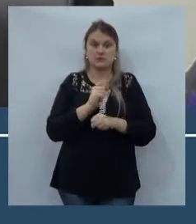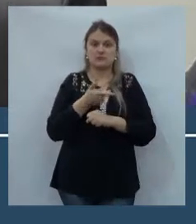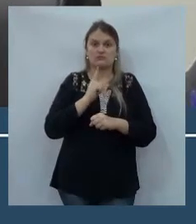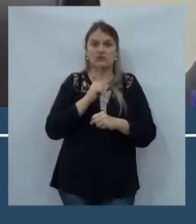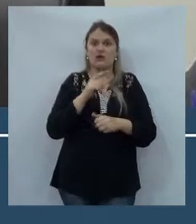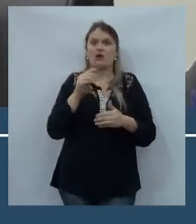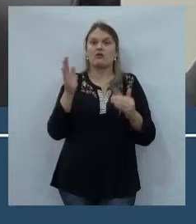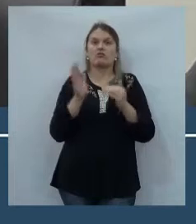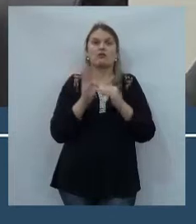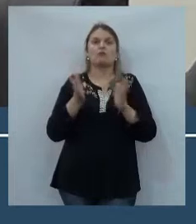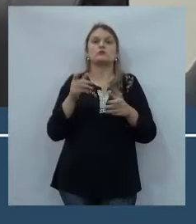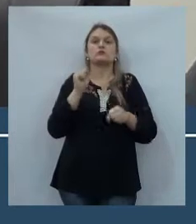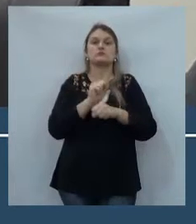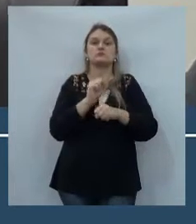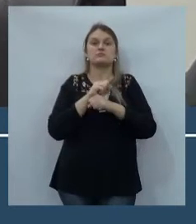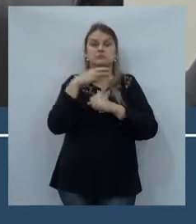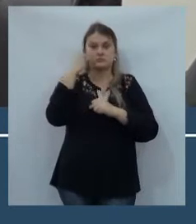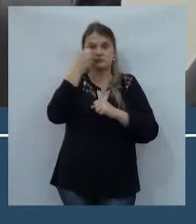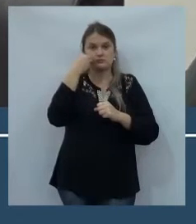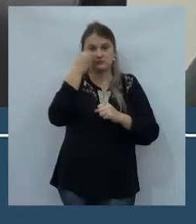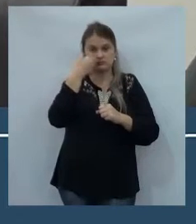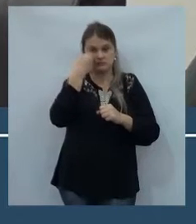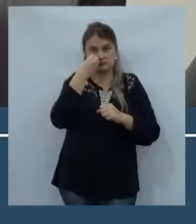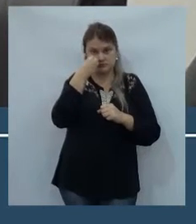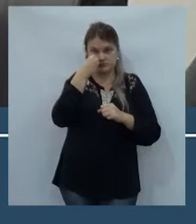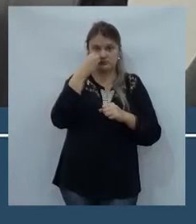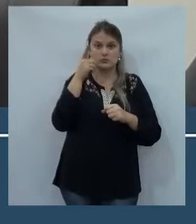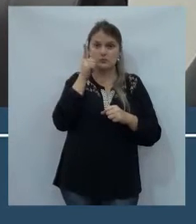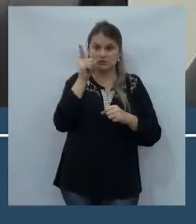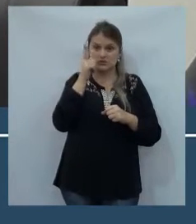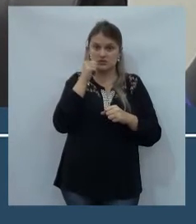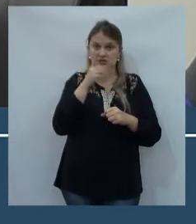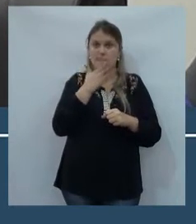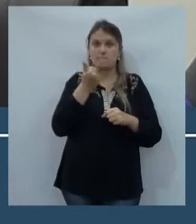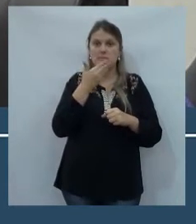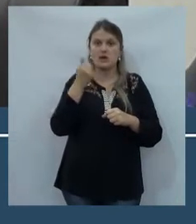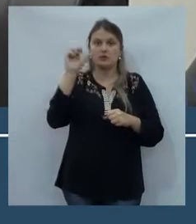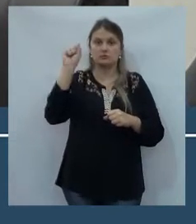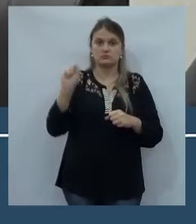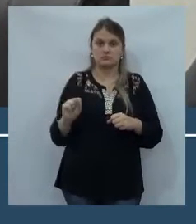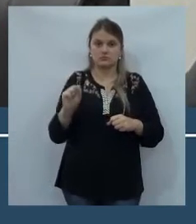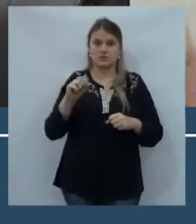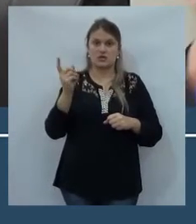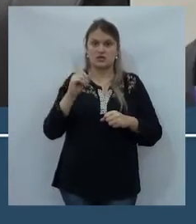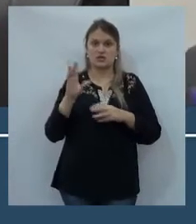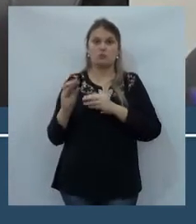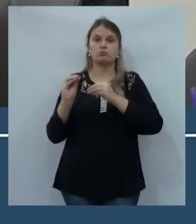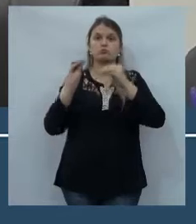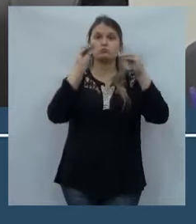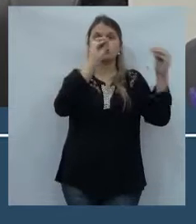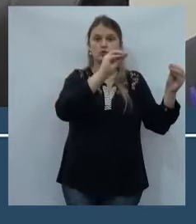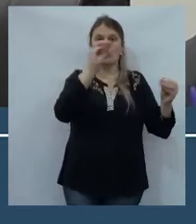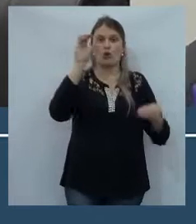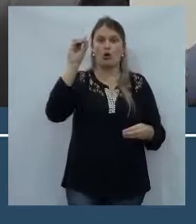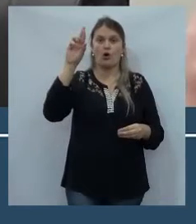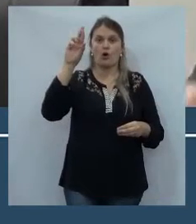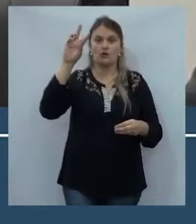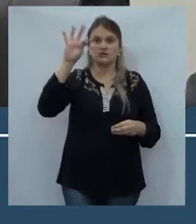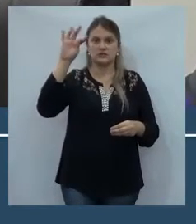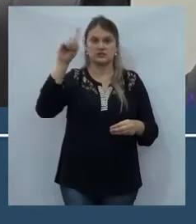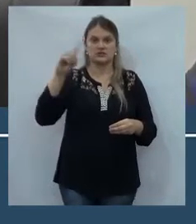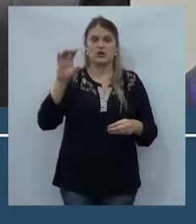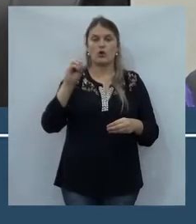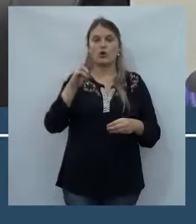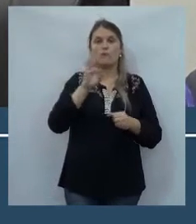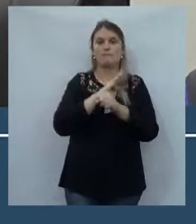estão frustrados, esperando uma oportunidade até de ficar na região sul. Não ir lá para o Oste 1, Oste 2, ou para São Sebastião, ou para